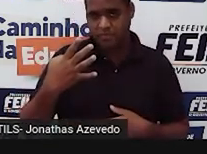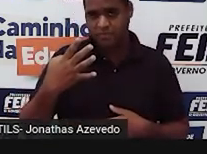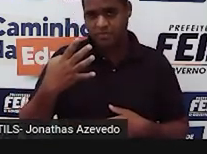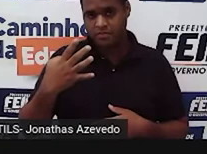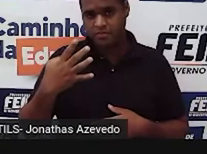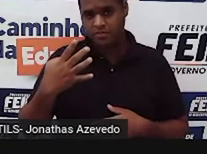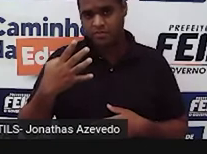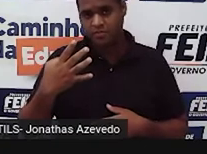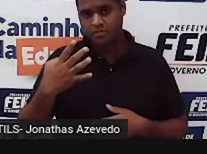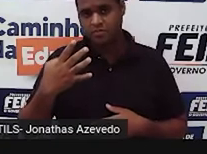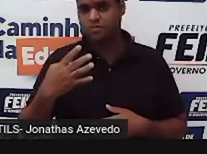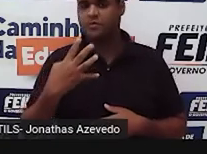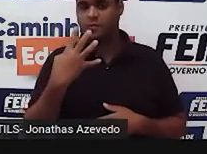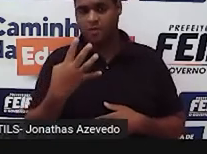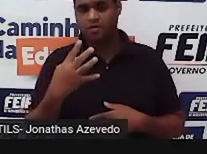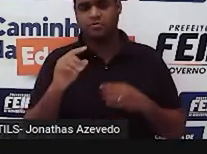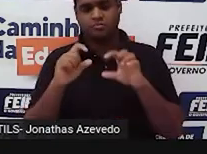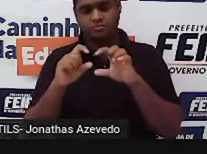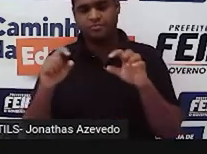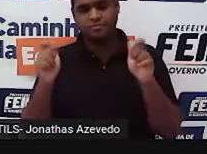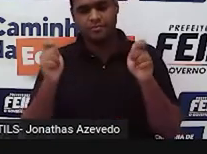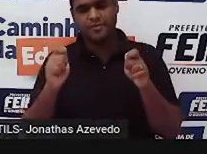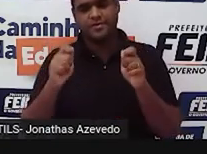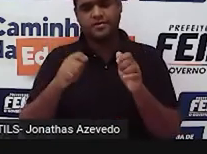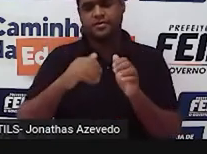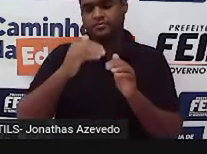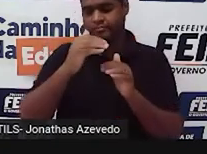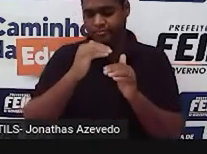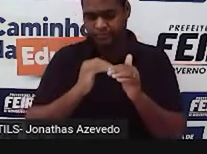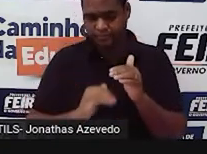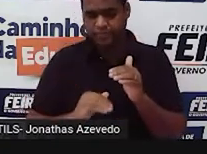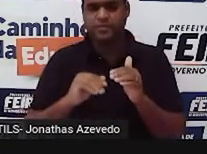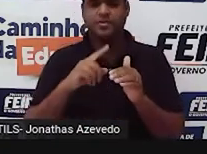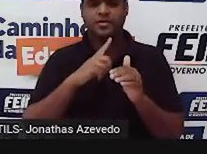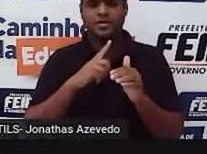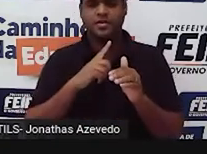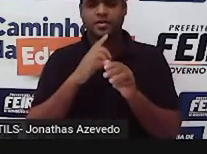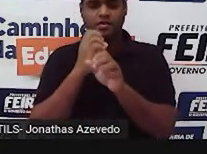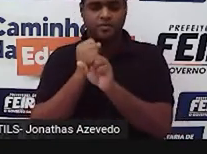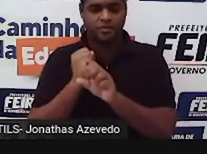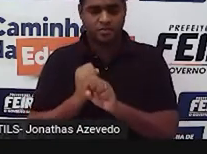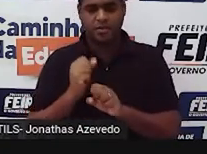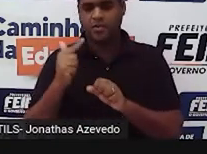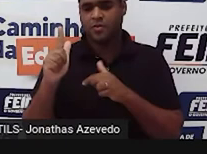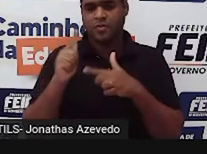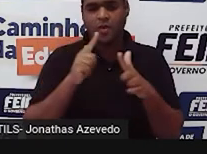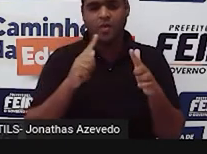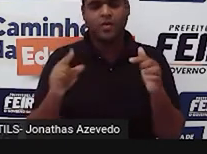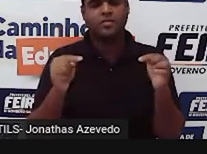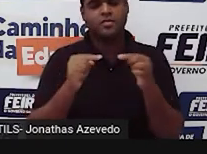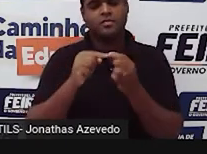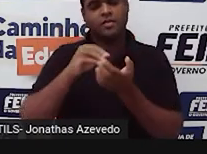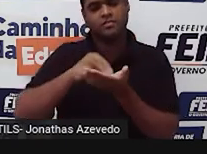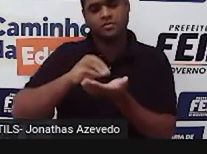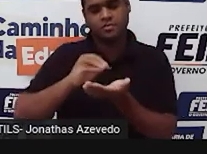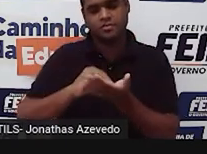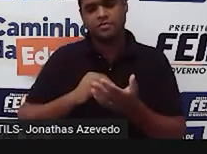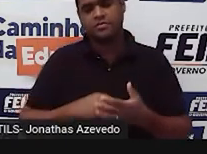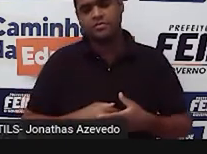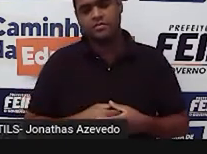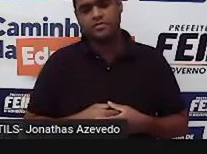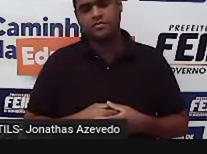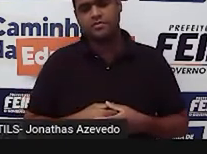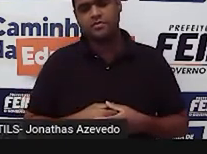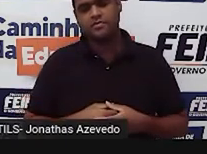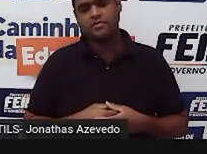Esse lado 4 vai ter que ser menor do que a soma dos outros dois que sobraram. Tá? Então,